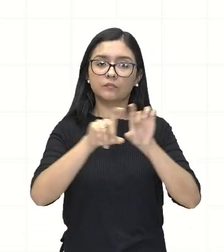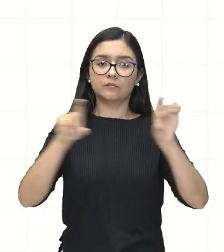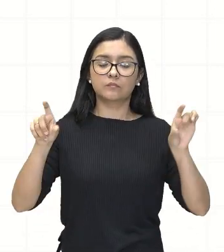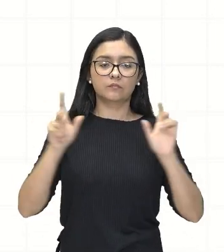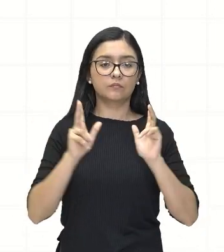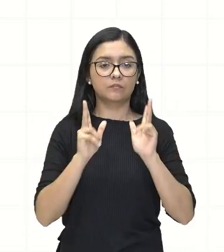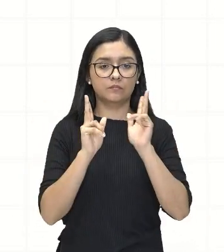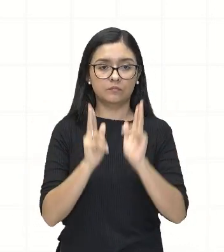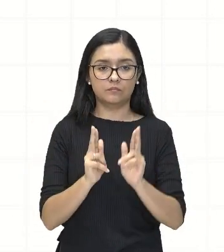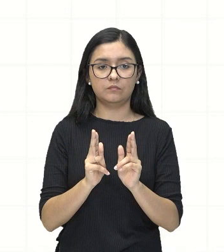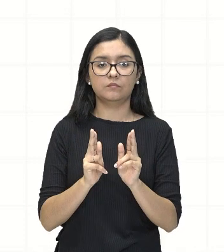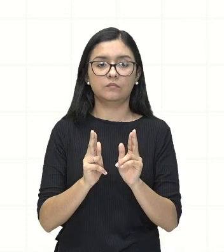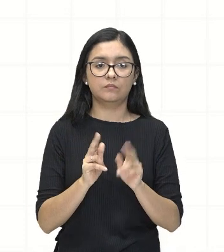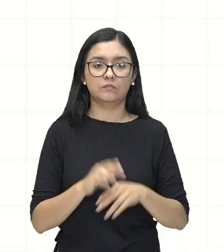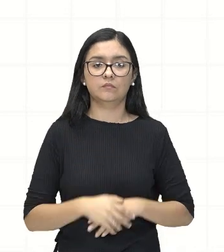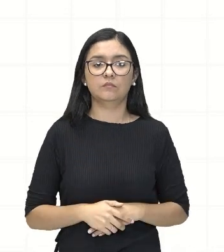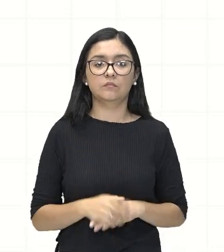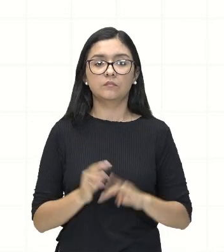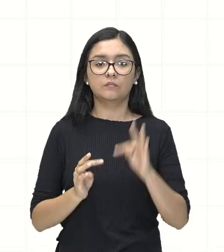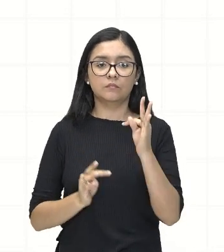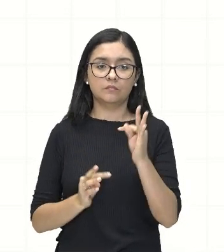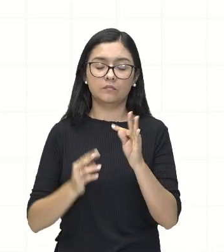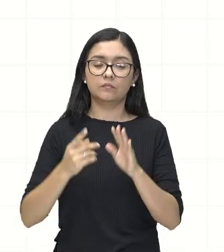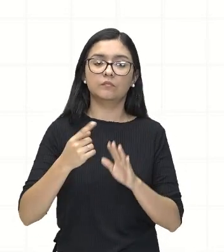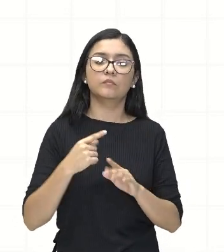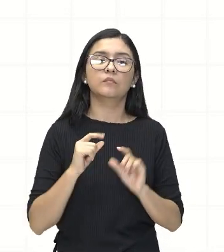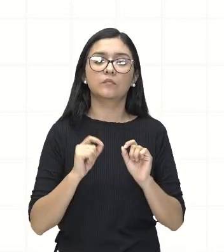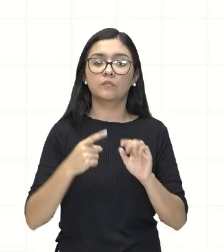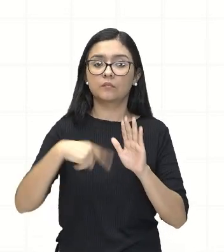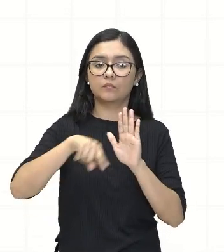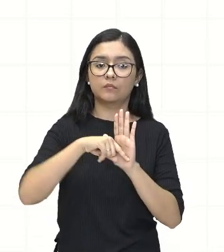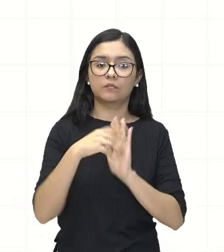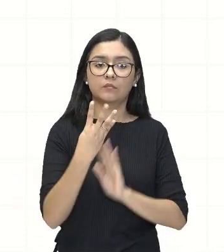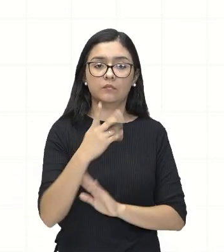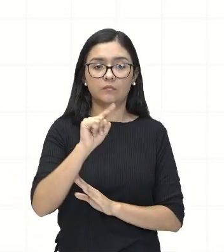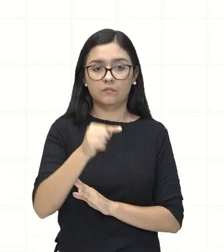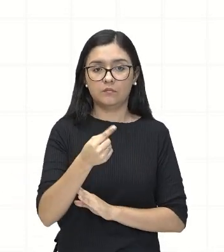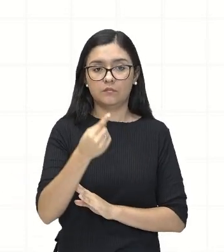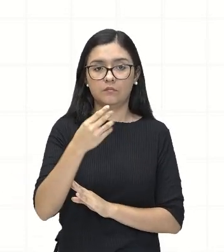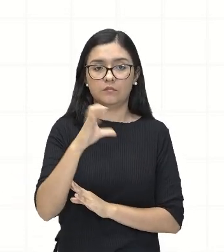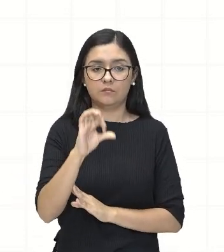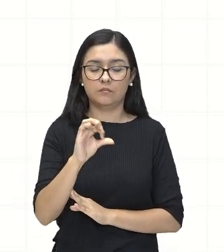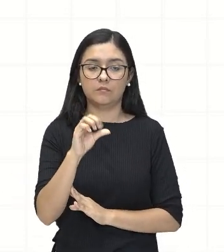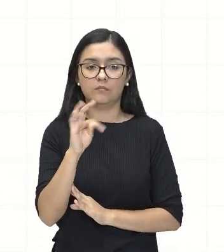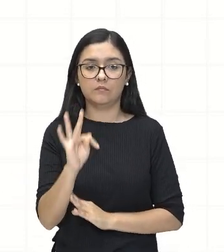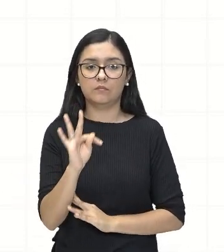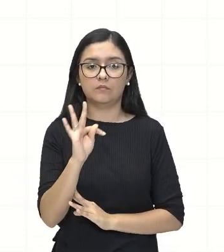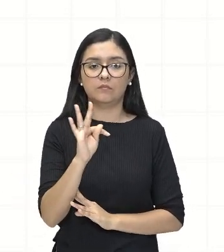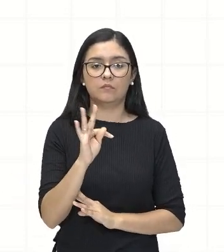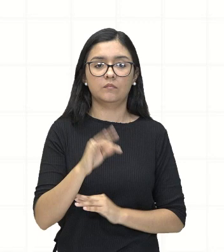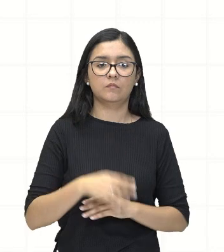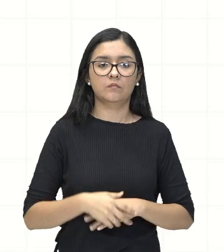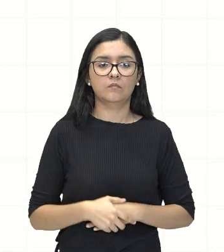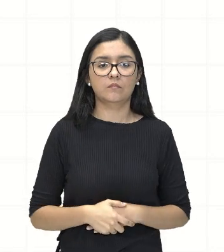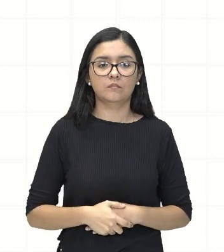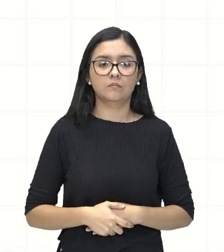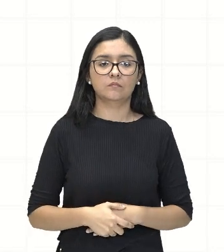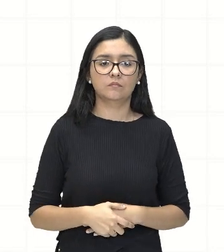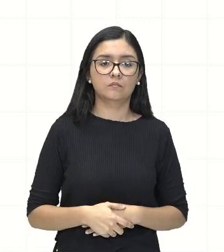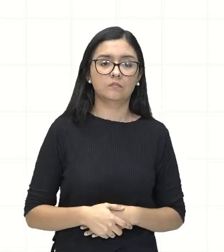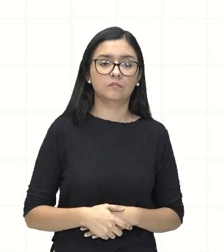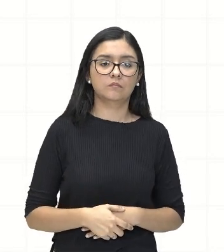que T que multiplica menos 4,9T t